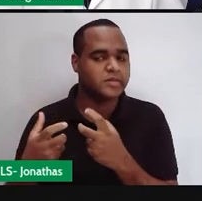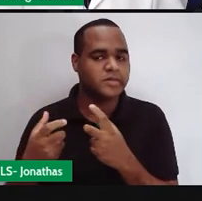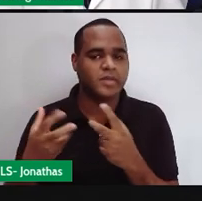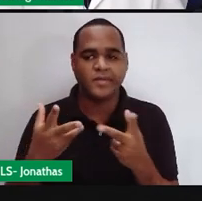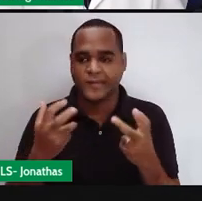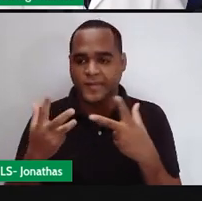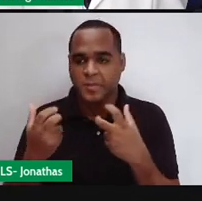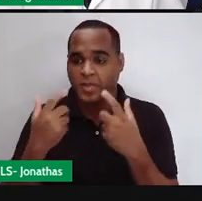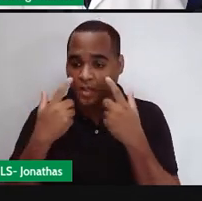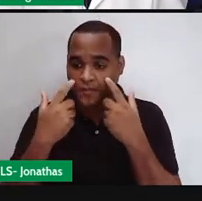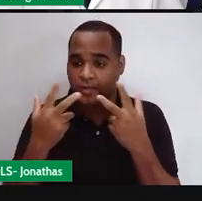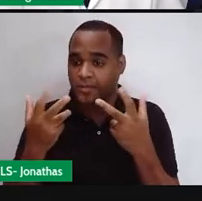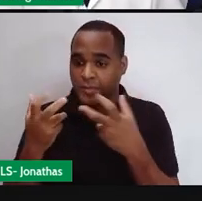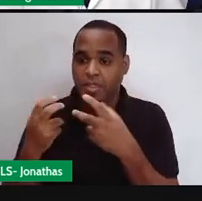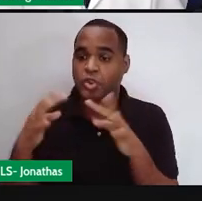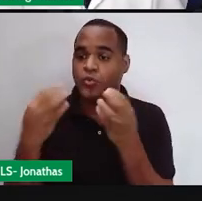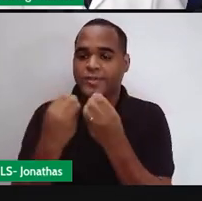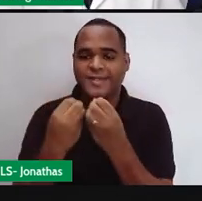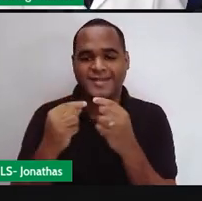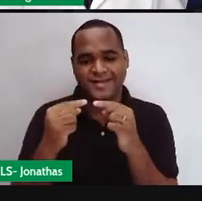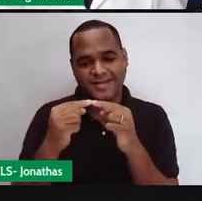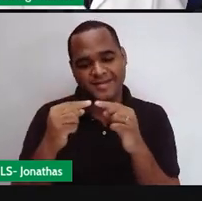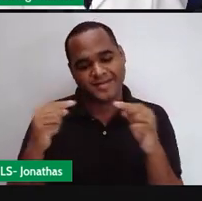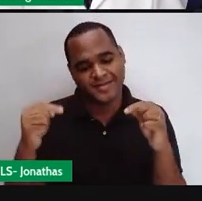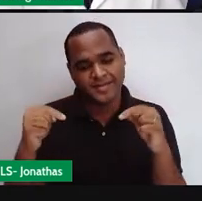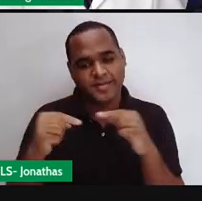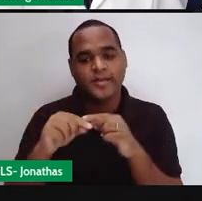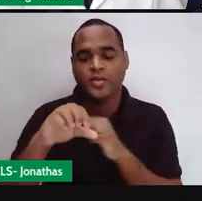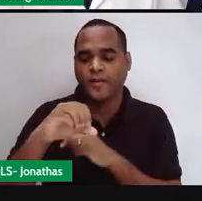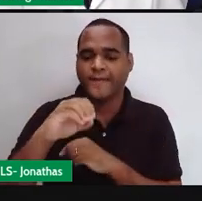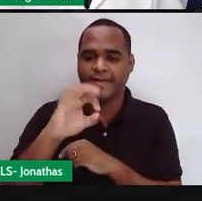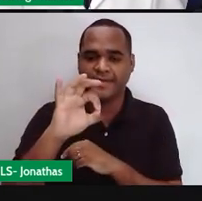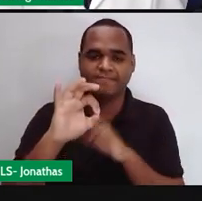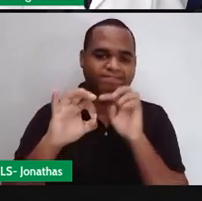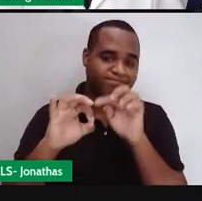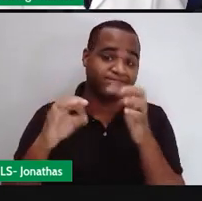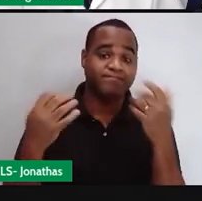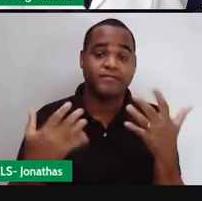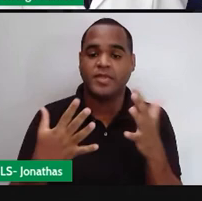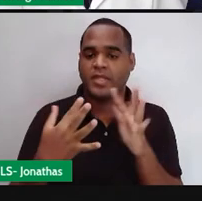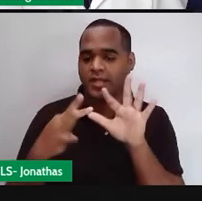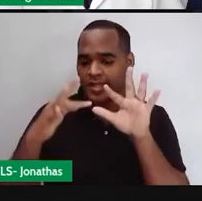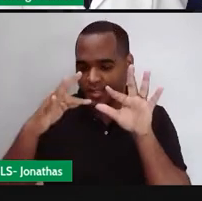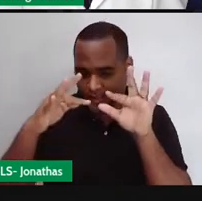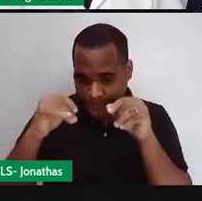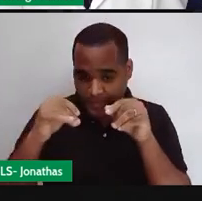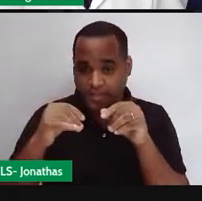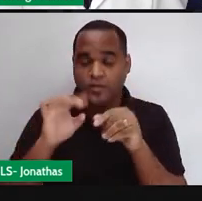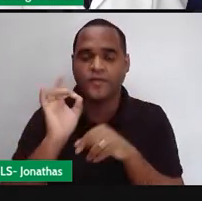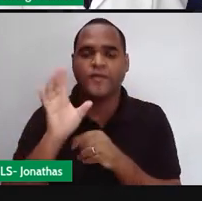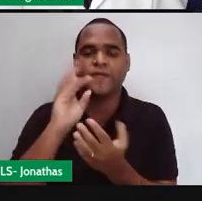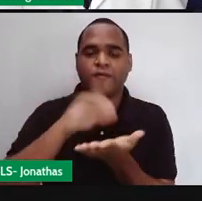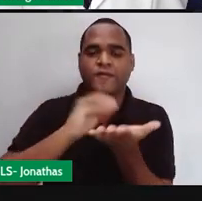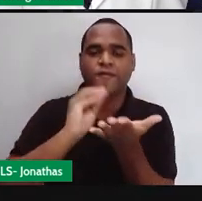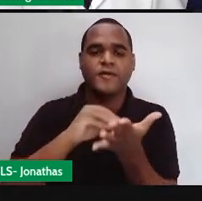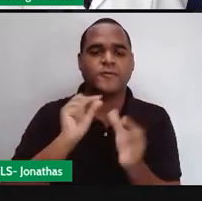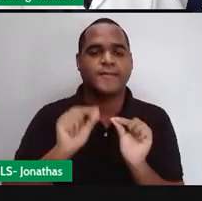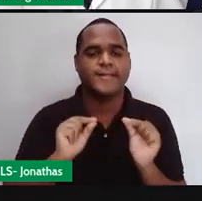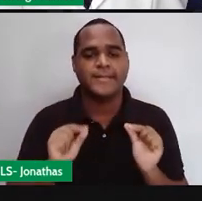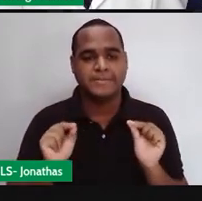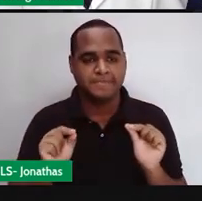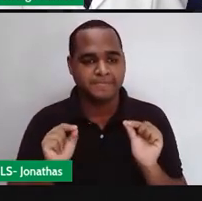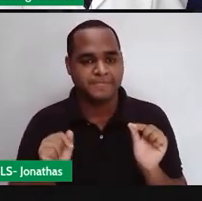Todos vão ser retos. Todos vão ser 90 graus. E por último, só faltou esse aqui.